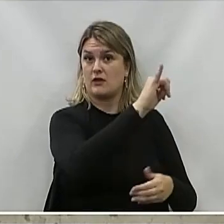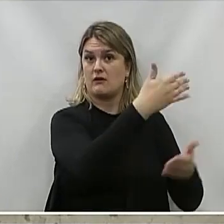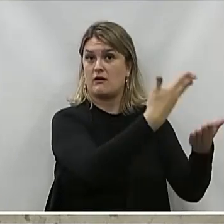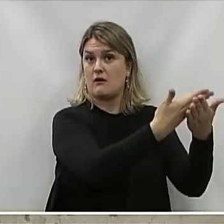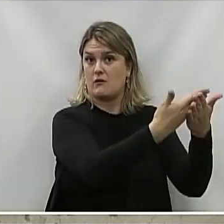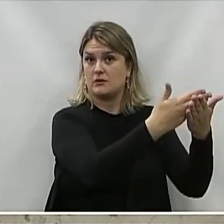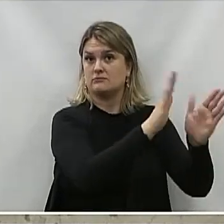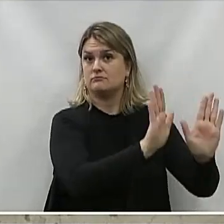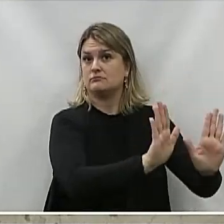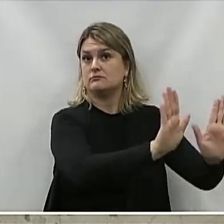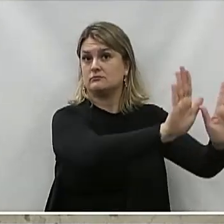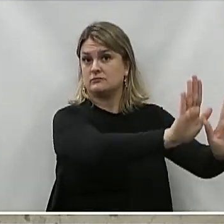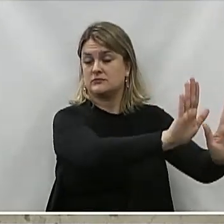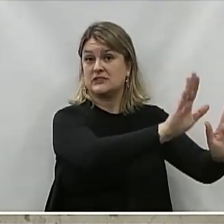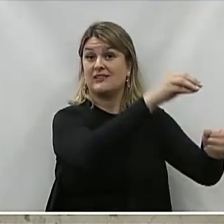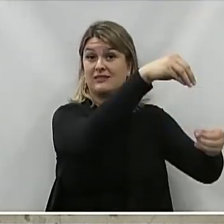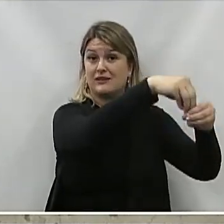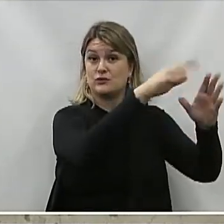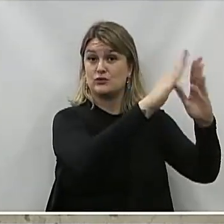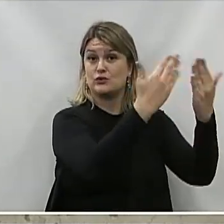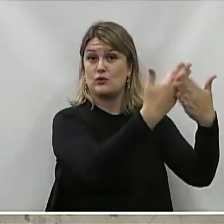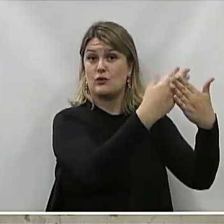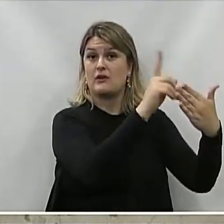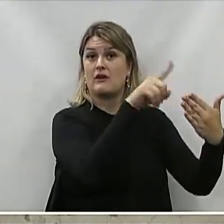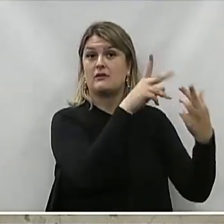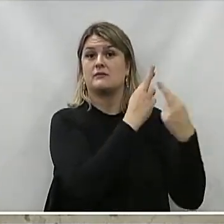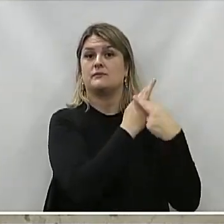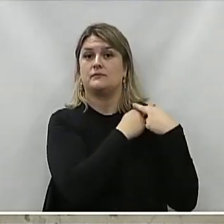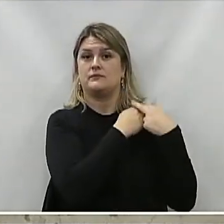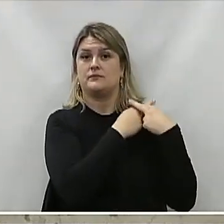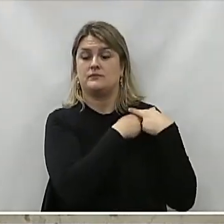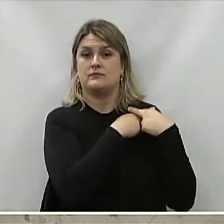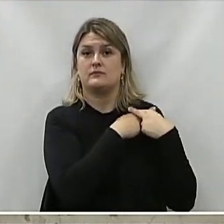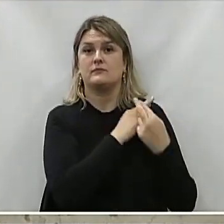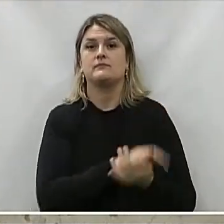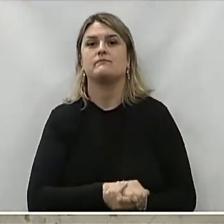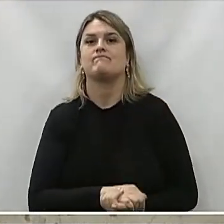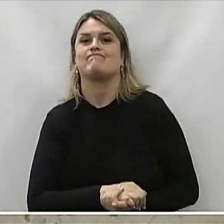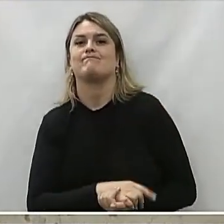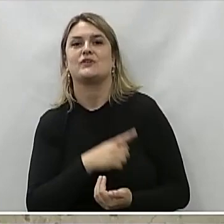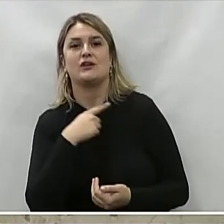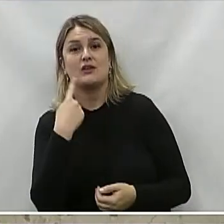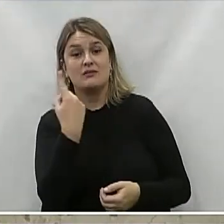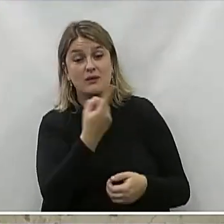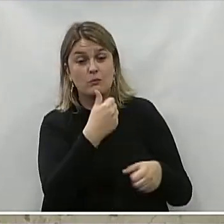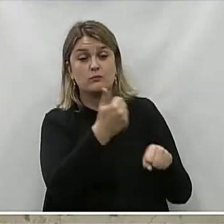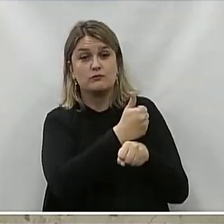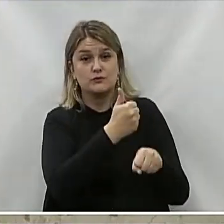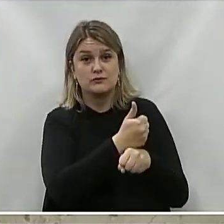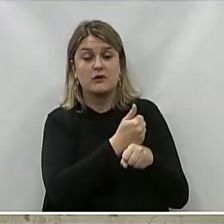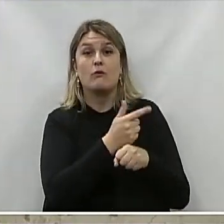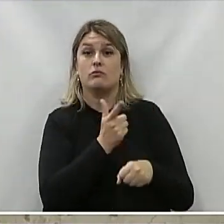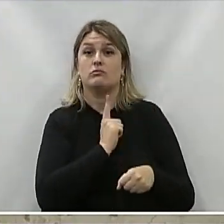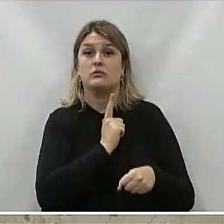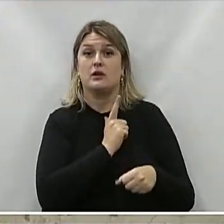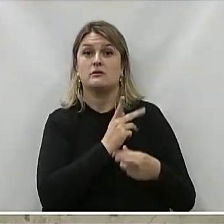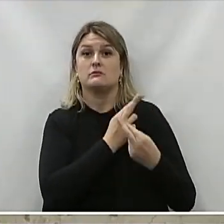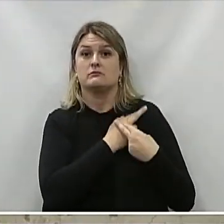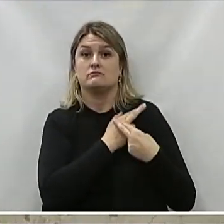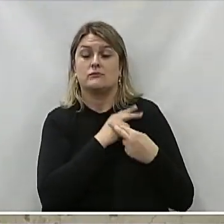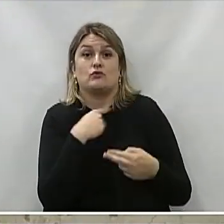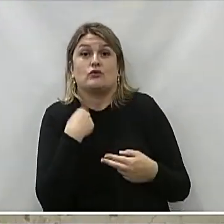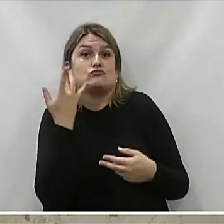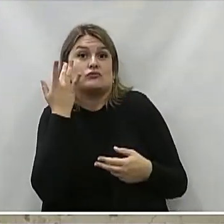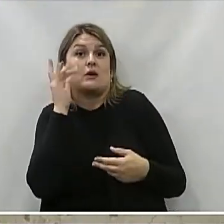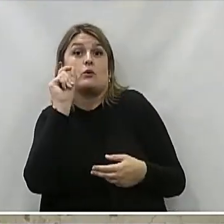profissionais Que ao receber Do portão adentro Tenham responsabilidade E é o que nossos profissionais De União da Vitória Têm A gente não